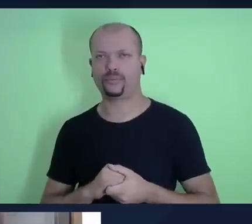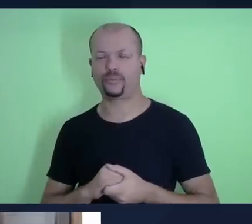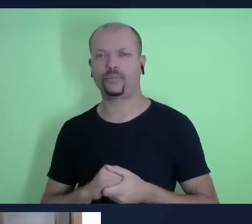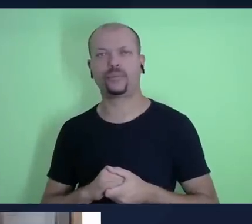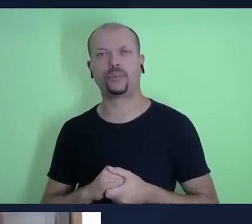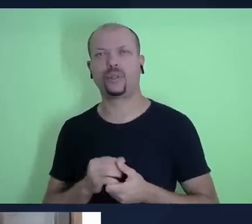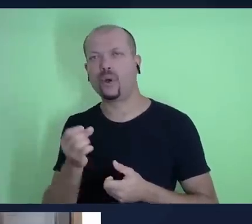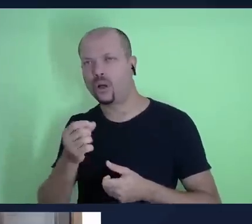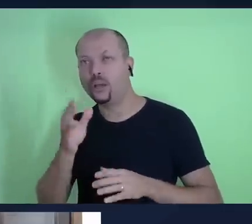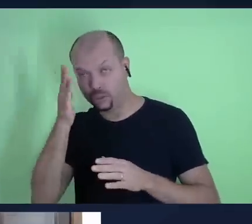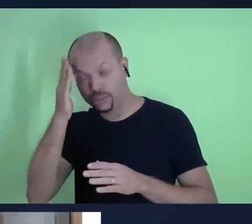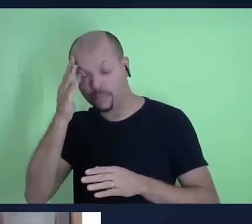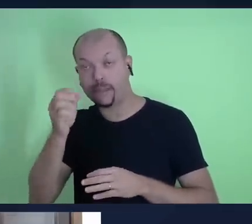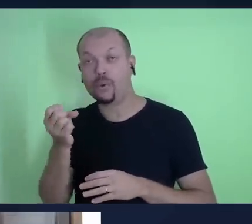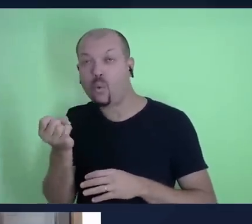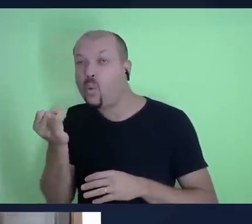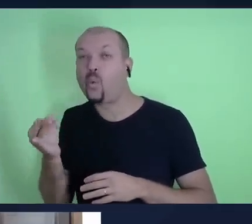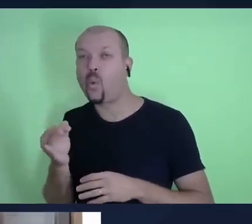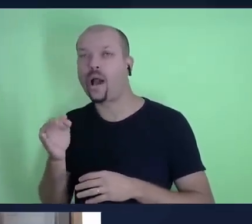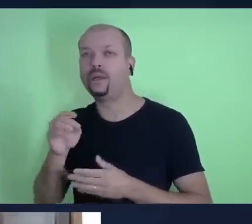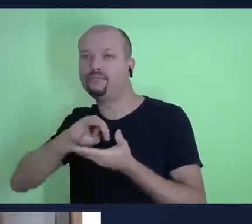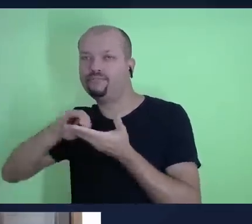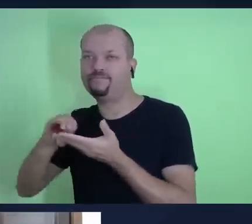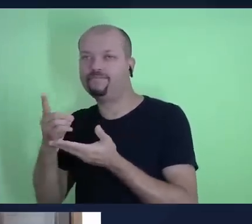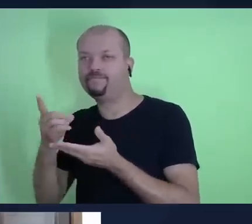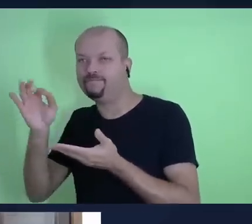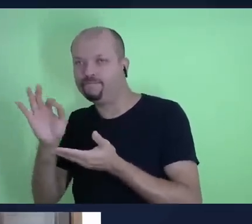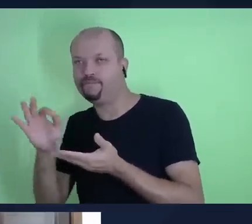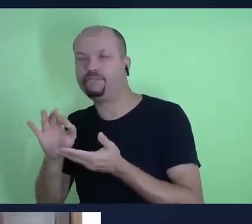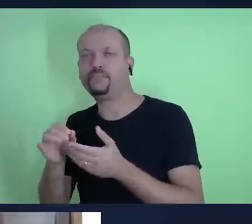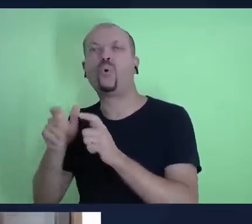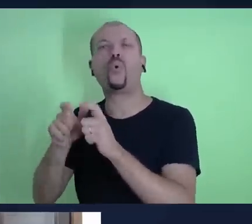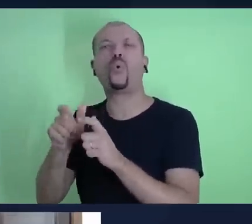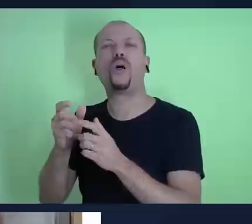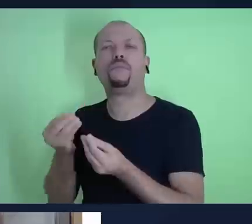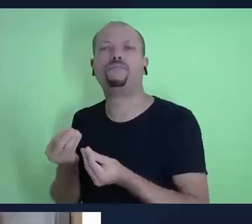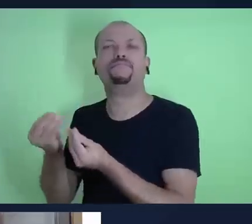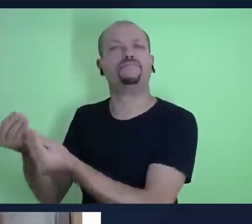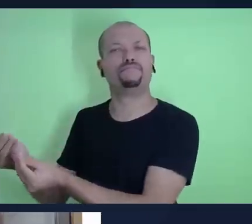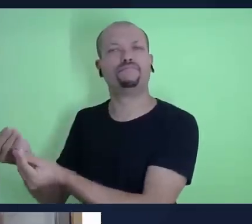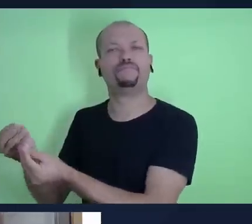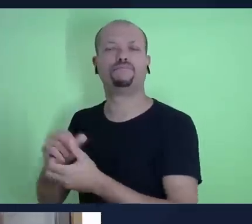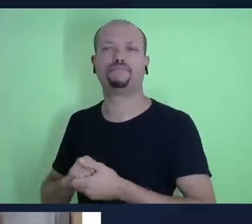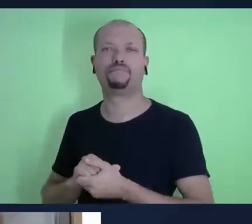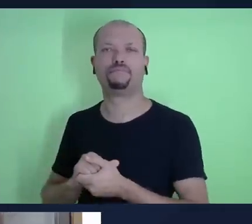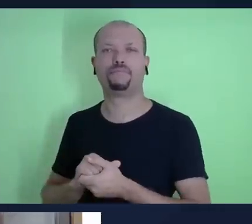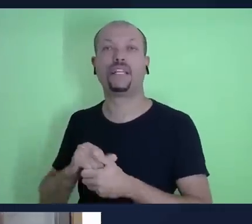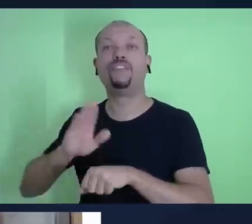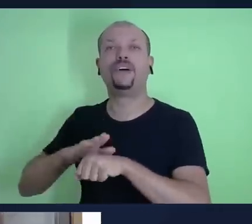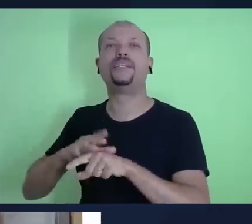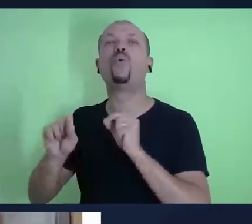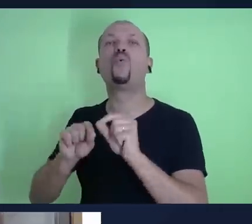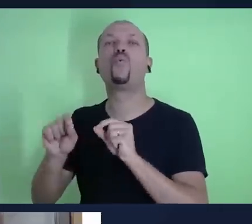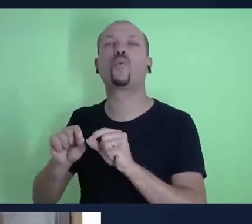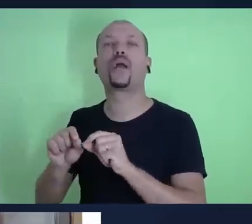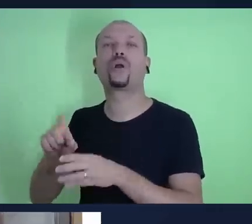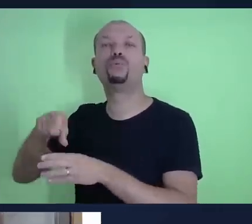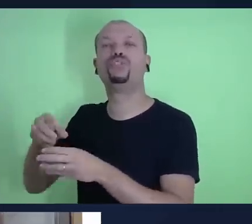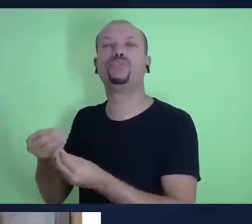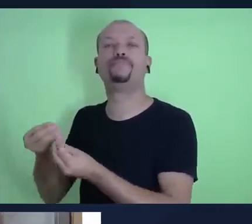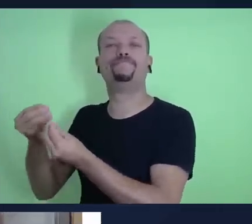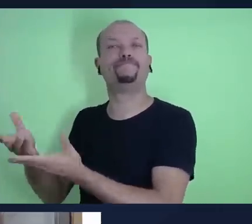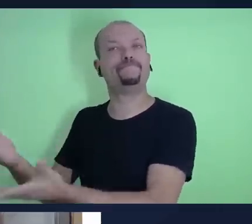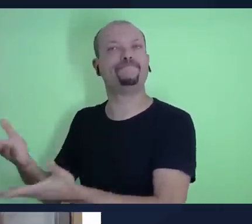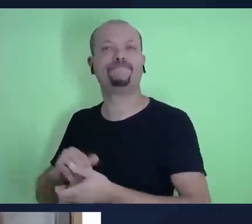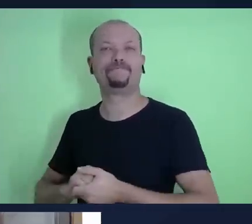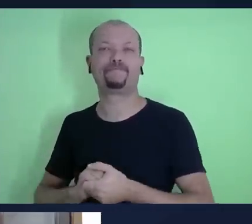ficou claro. Agora, onde levar e o que fazer com isso, de acordo com o texto bíblico? Muito bem,